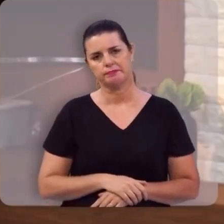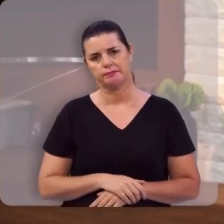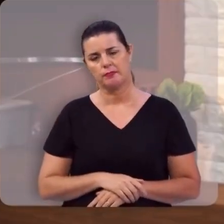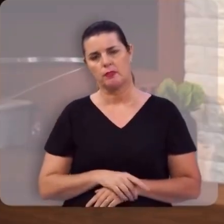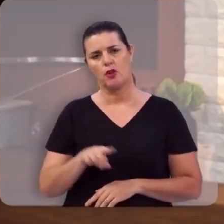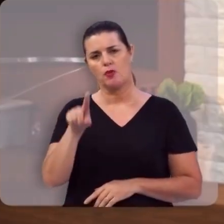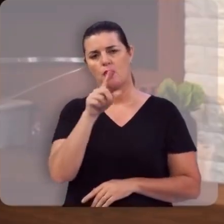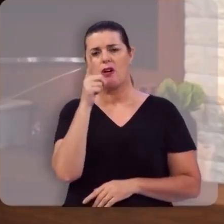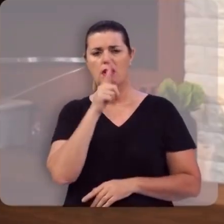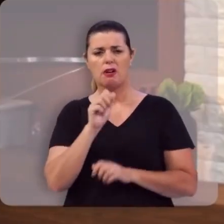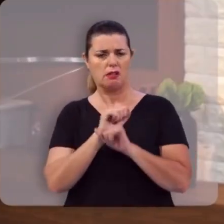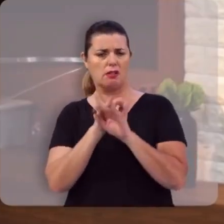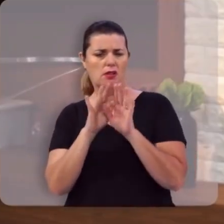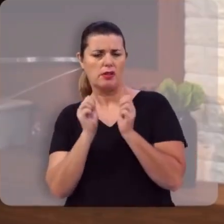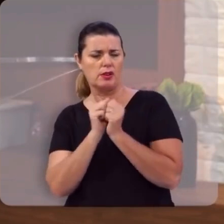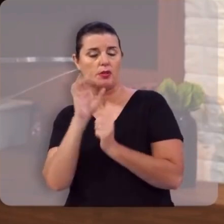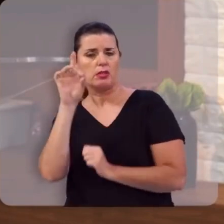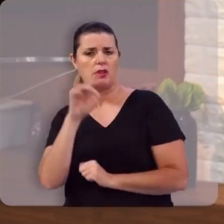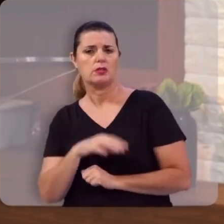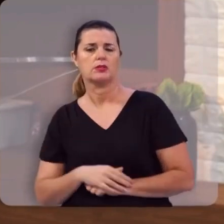você se gloria em Deus